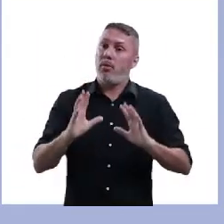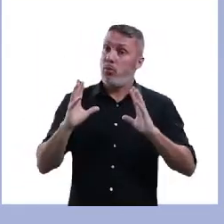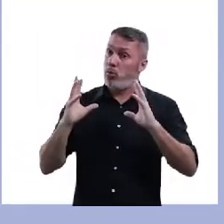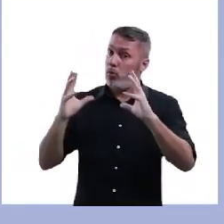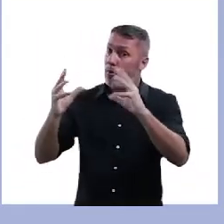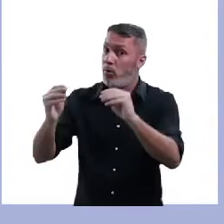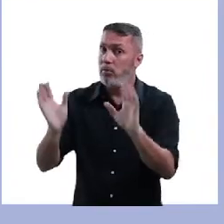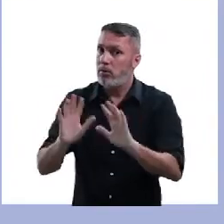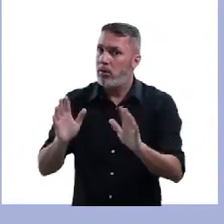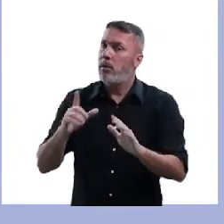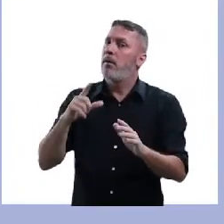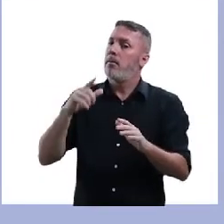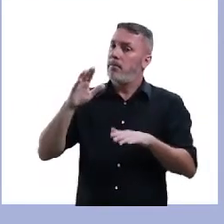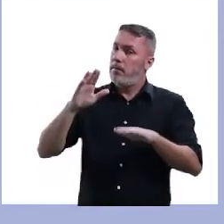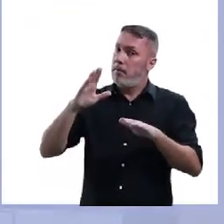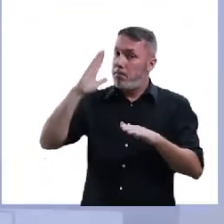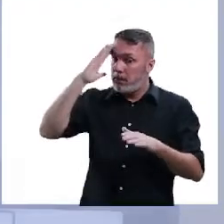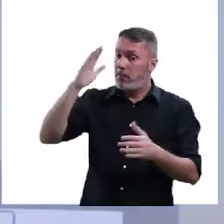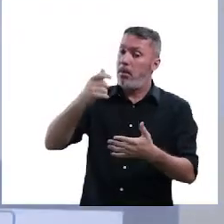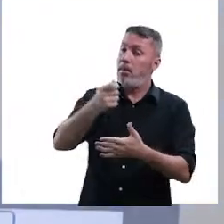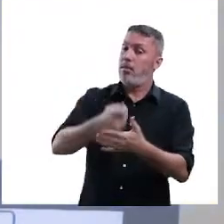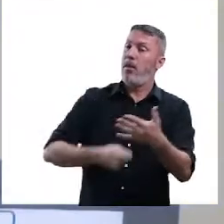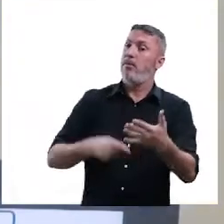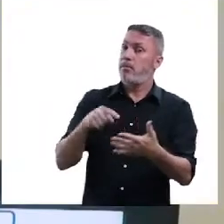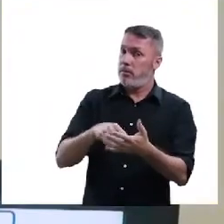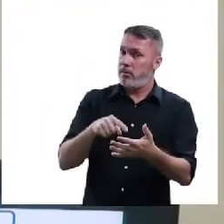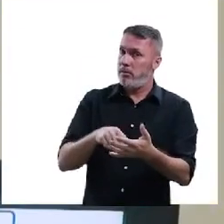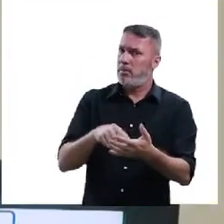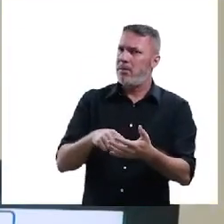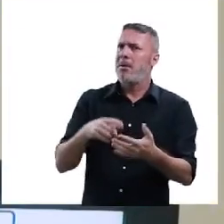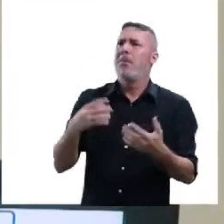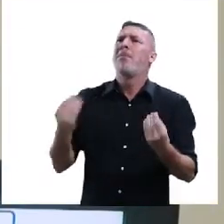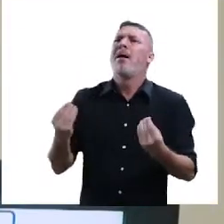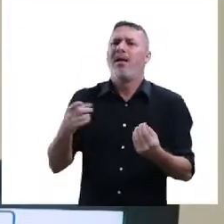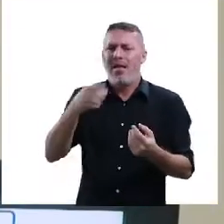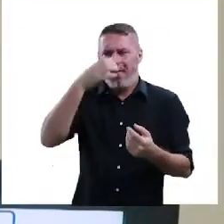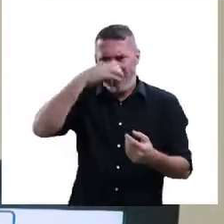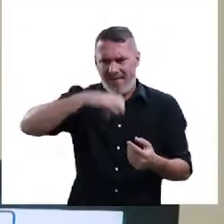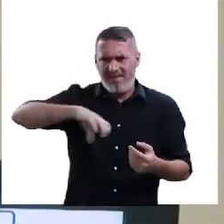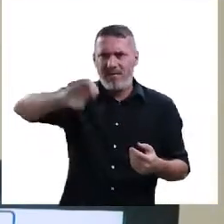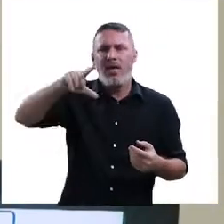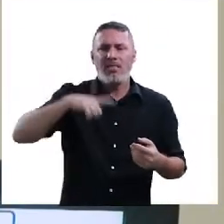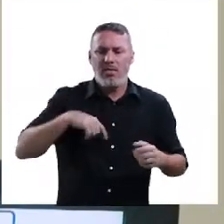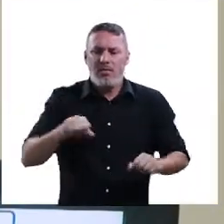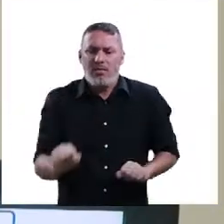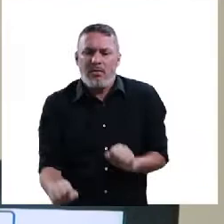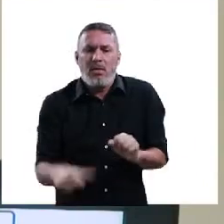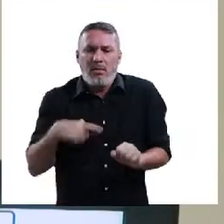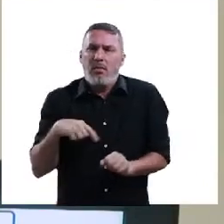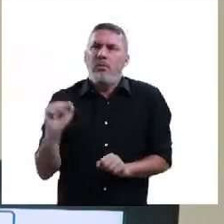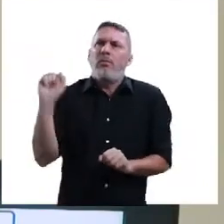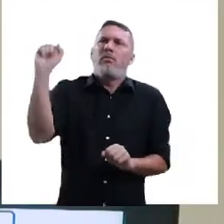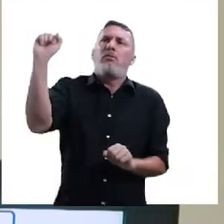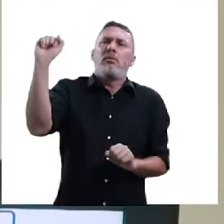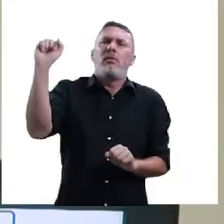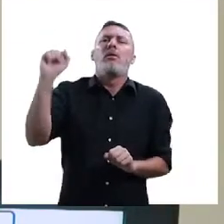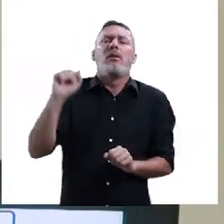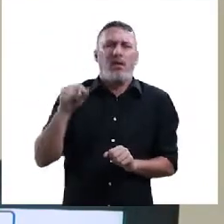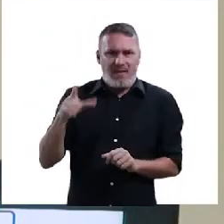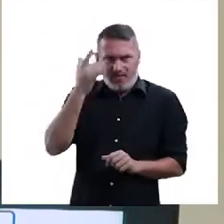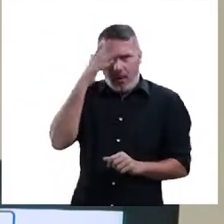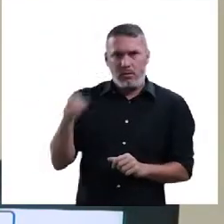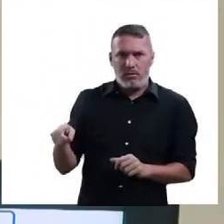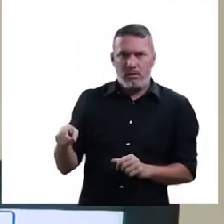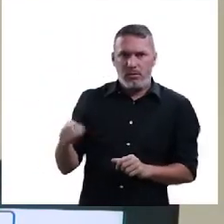todos, tá, queridos, mas nós precisamos levar isso em consideração na nossa redação, será que, para aquele elefante levantar a pata, qual o tratamento que ele teve